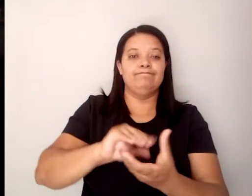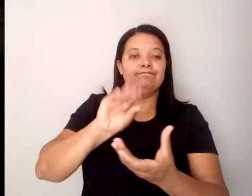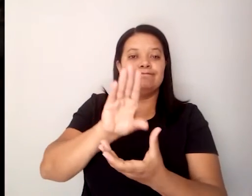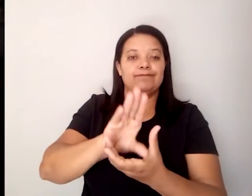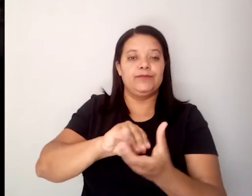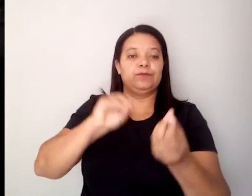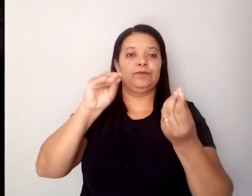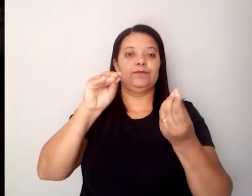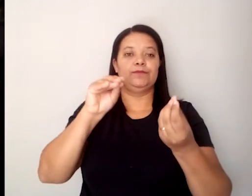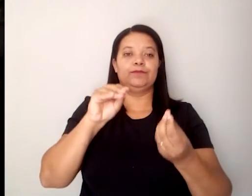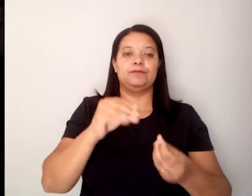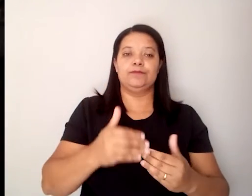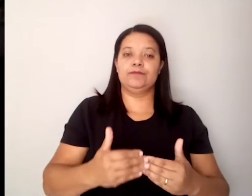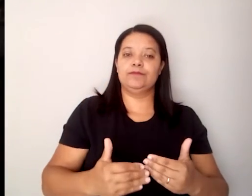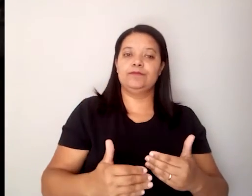o que vai